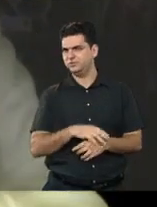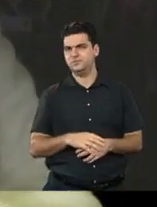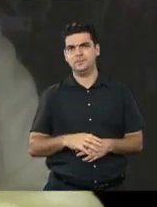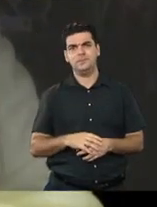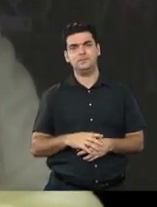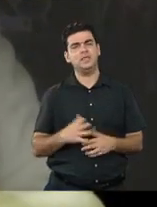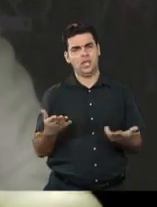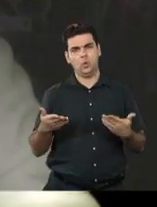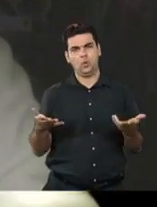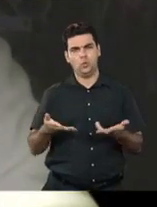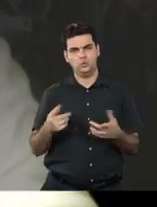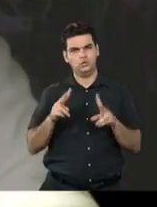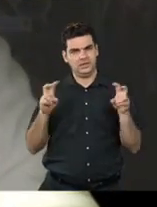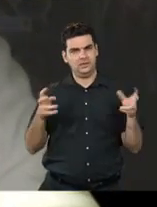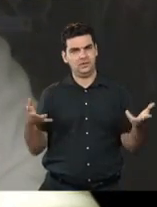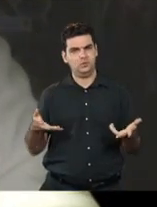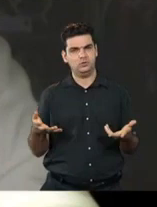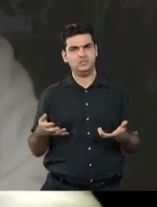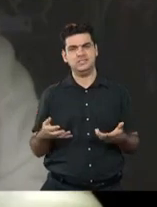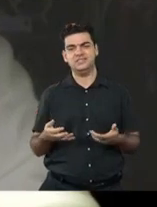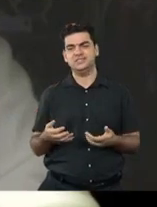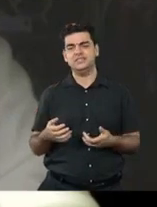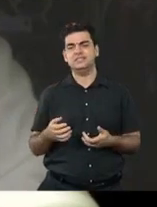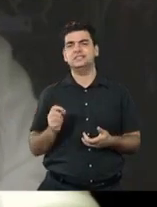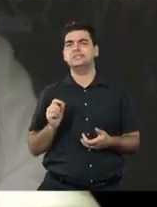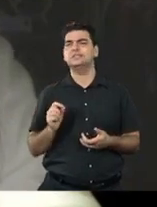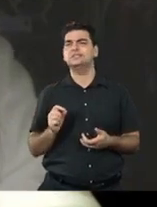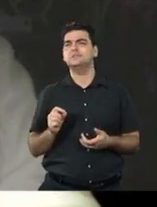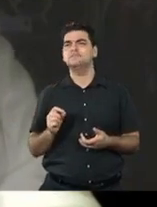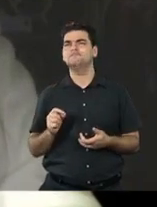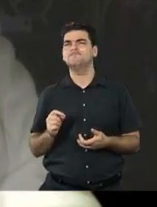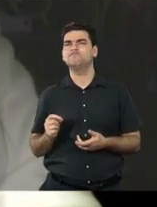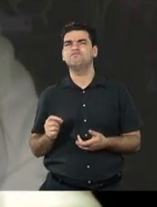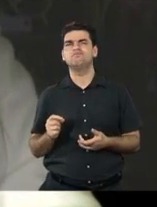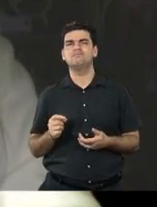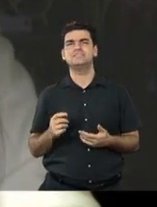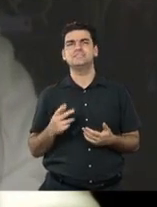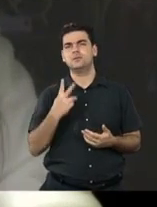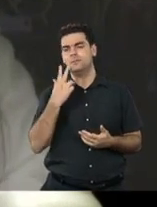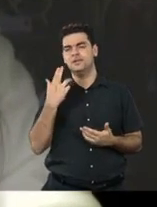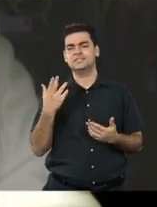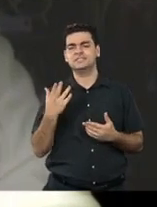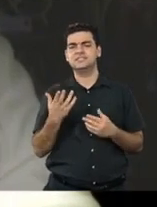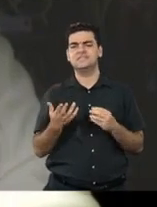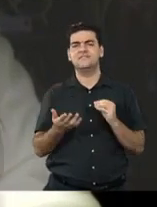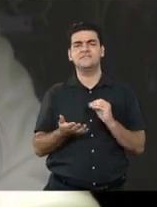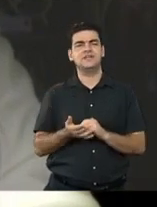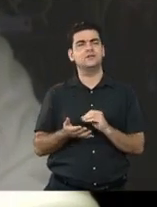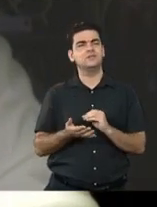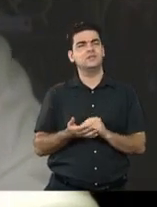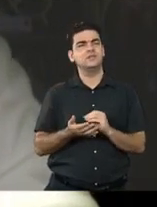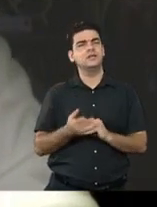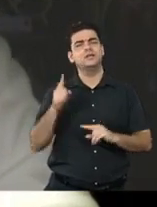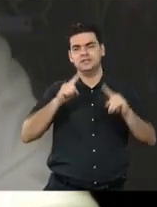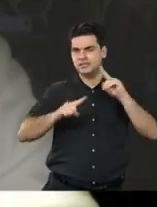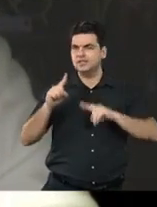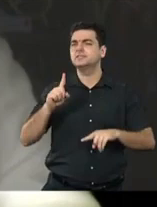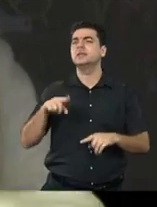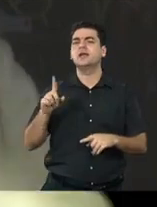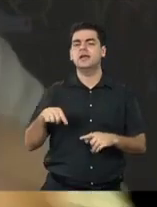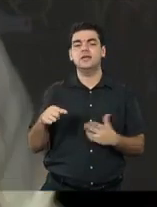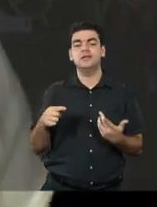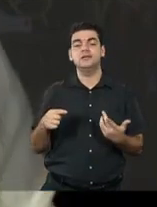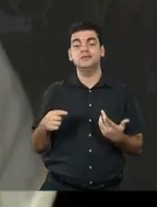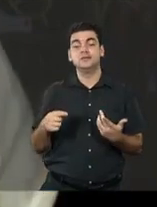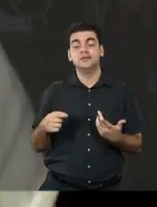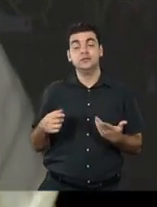questão atual, absolutamente atual, porque se tem um lugar hoje que a gente tem uma carência, é de liderança política,